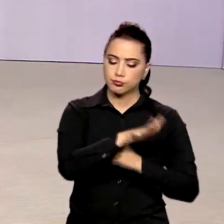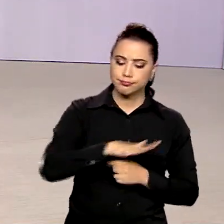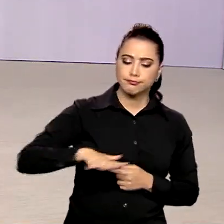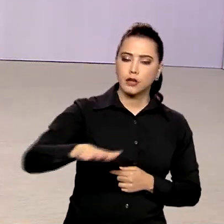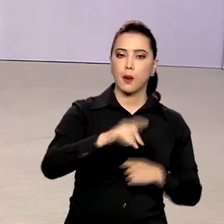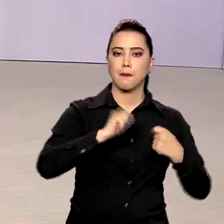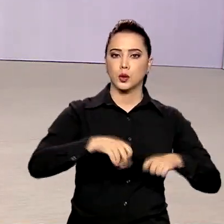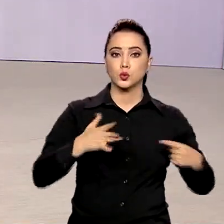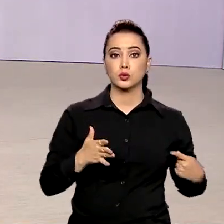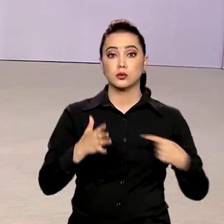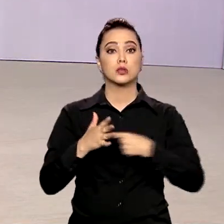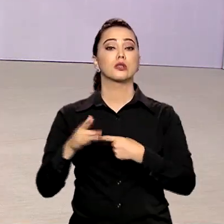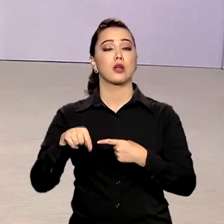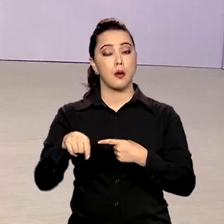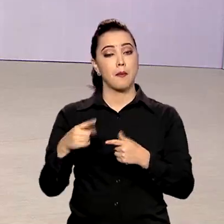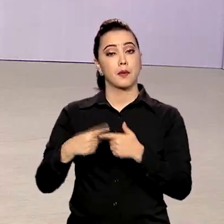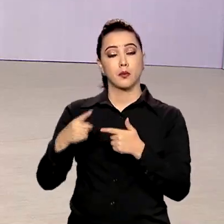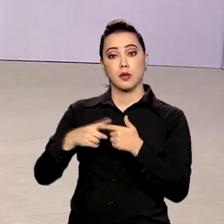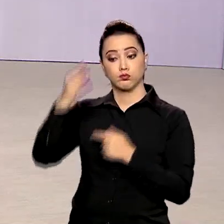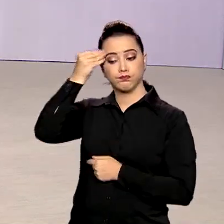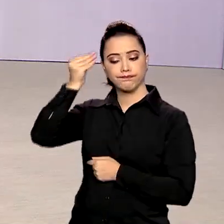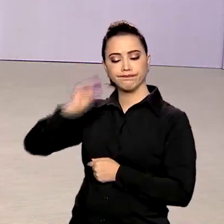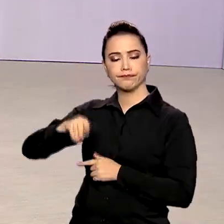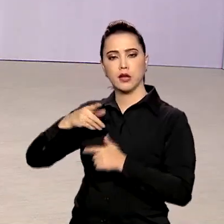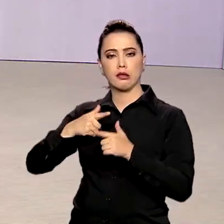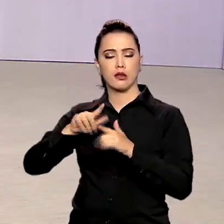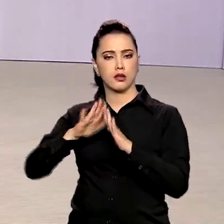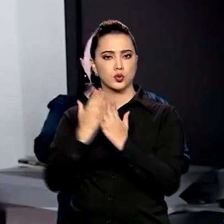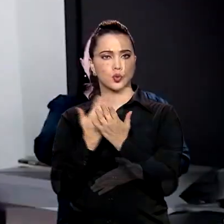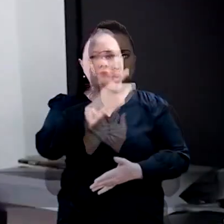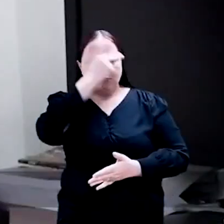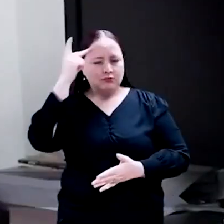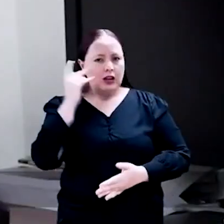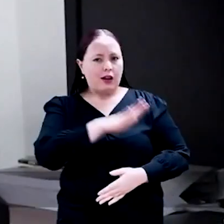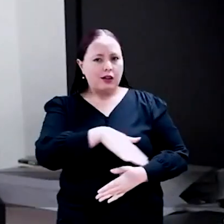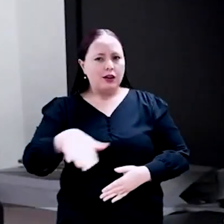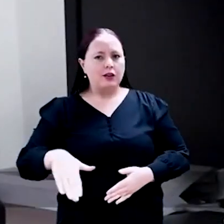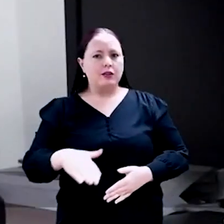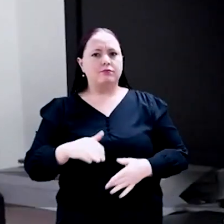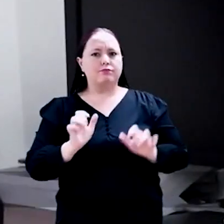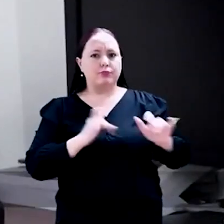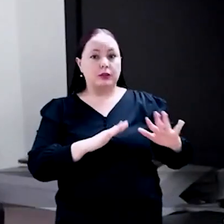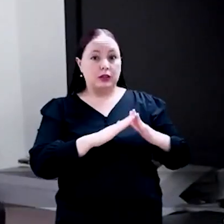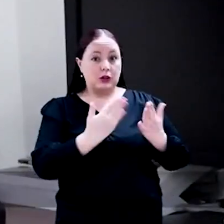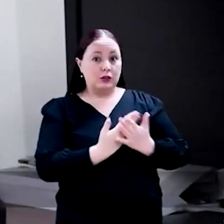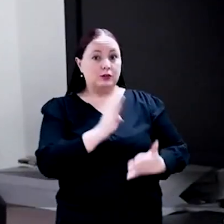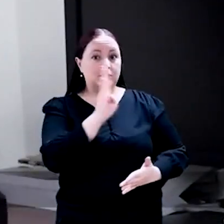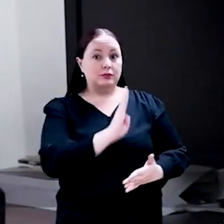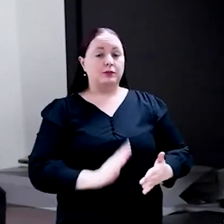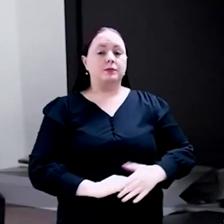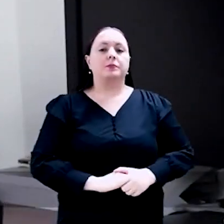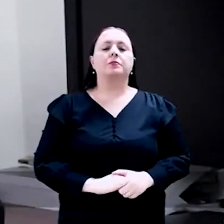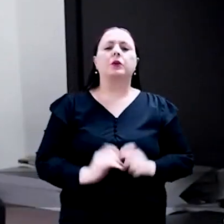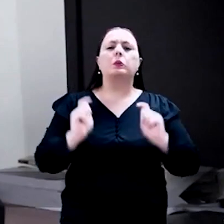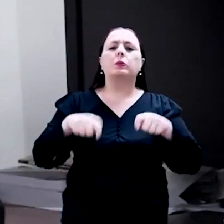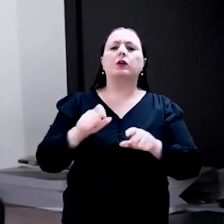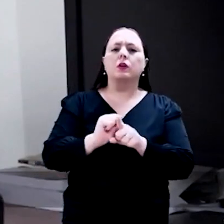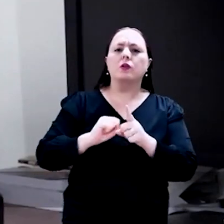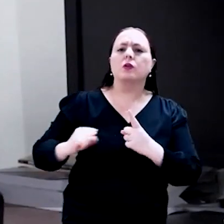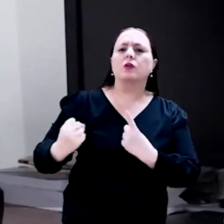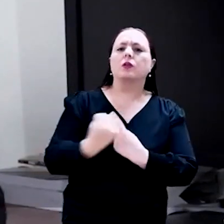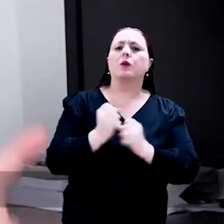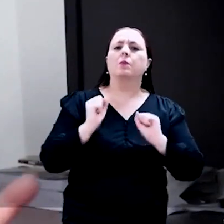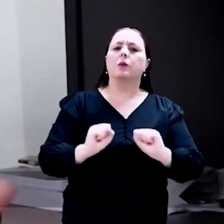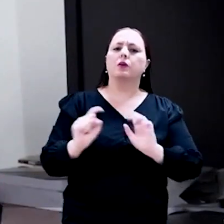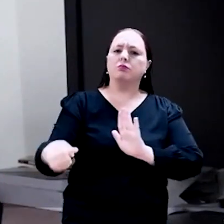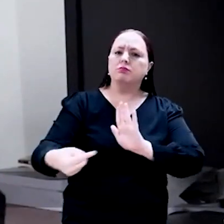denunciar situações de abandono escolar por meio do Disque 100. O objetivo é possibilitar que toda a sociedade possa